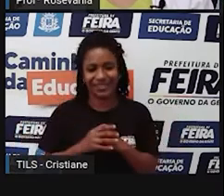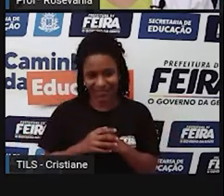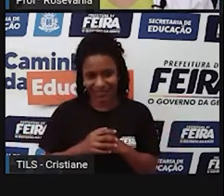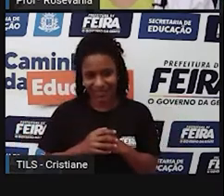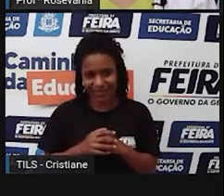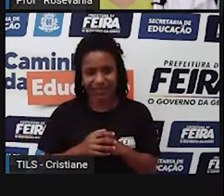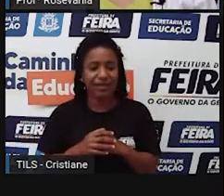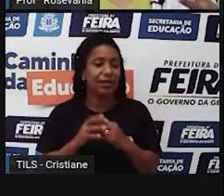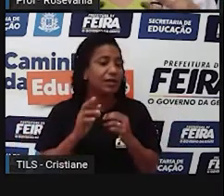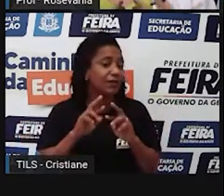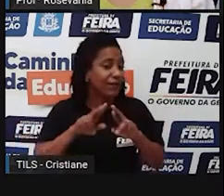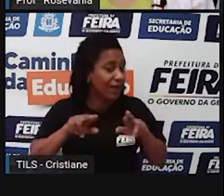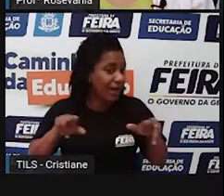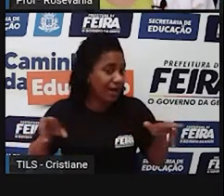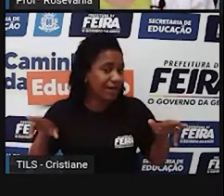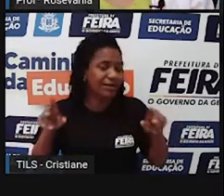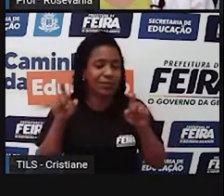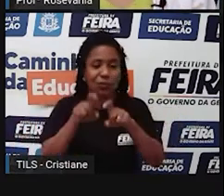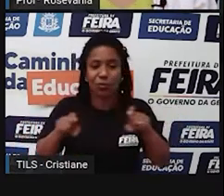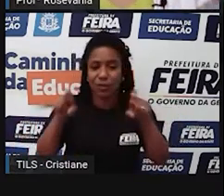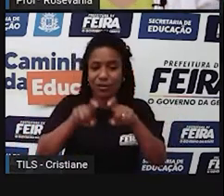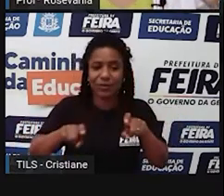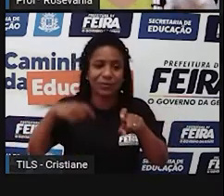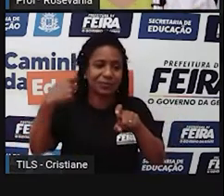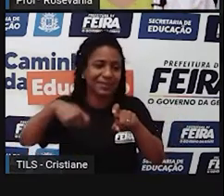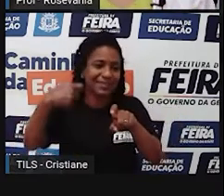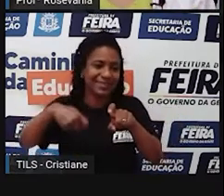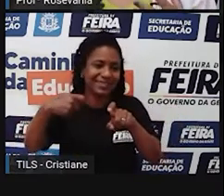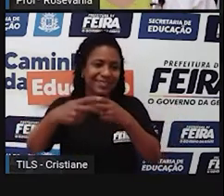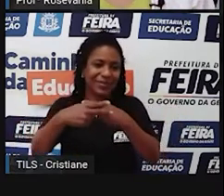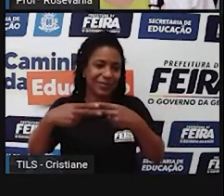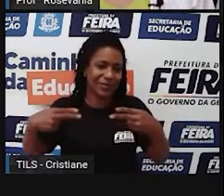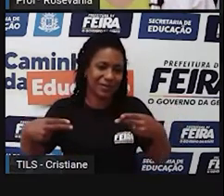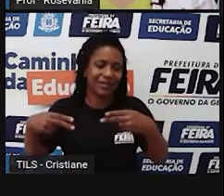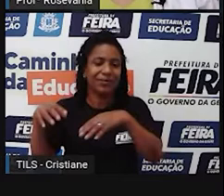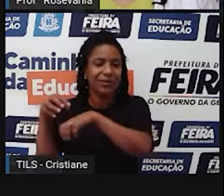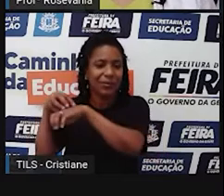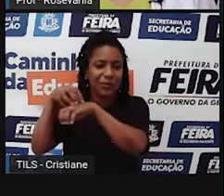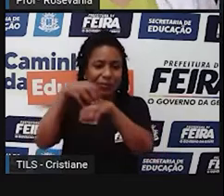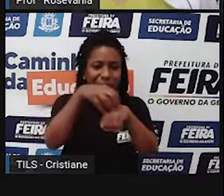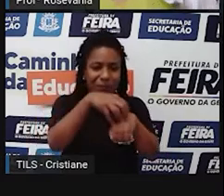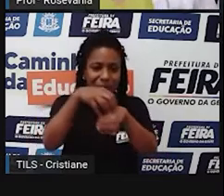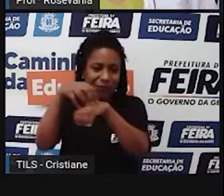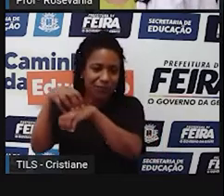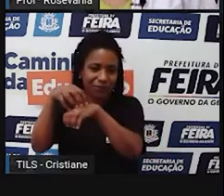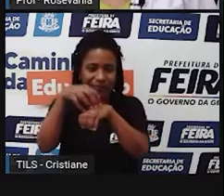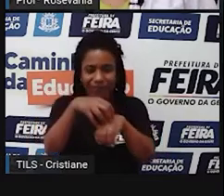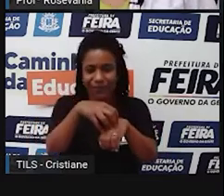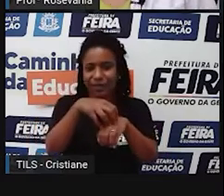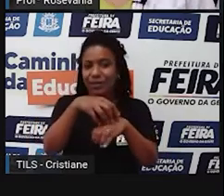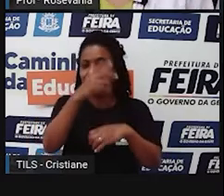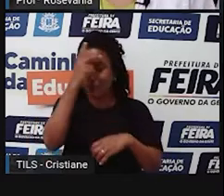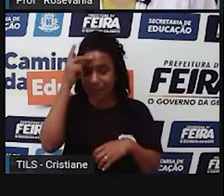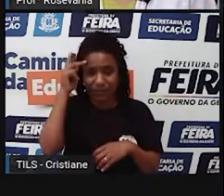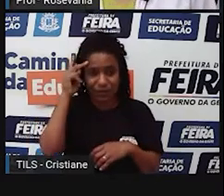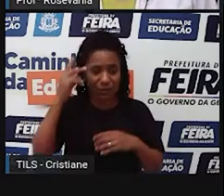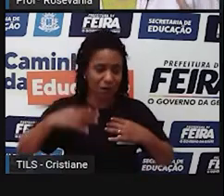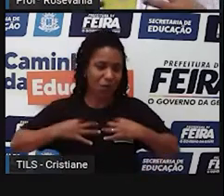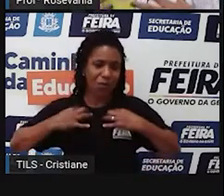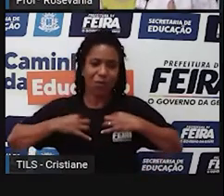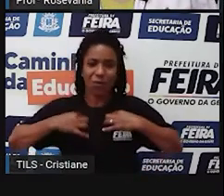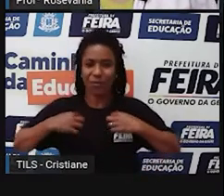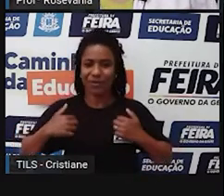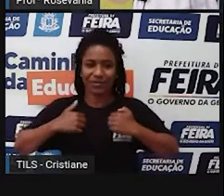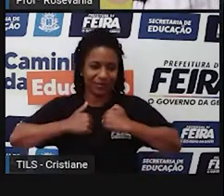produto. Até para eu chegar aqui, eu precisei de um transporte, precisei de gente que tivesse feito a roupa.